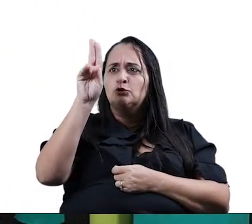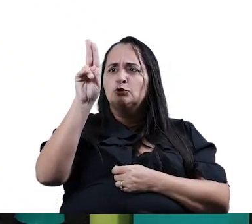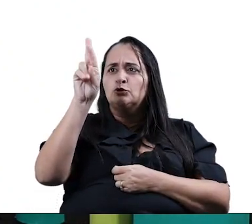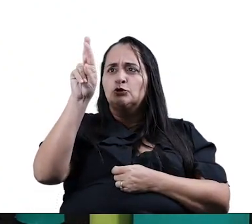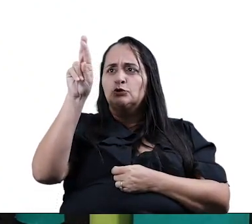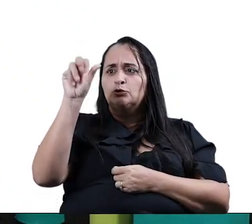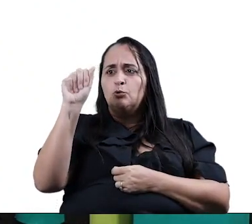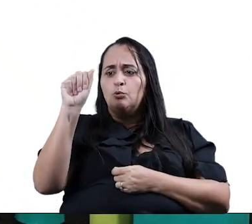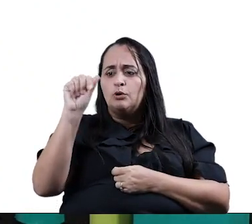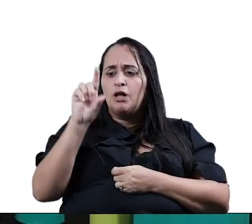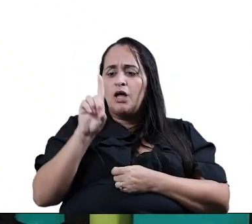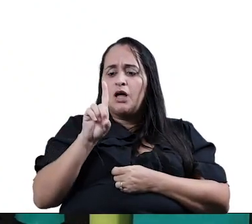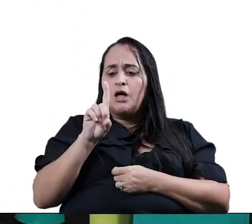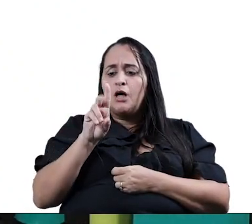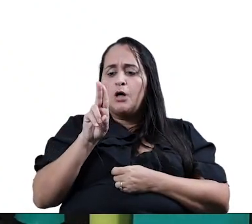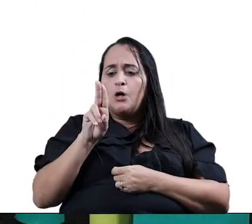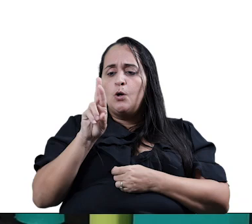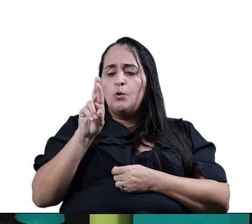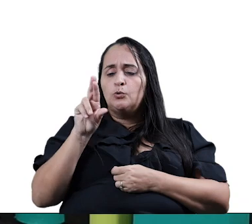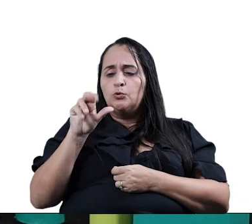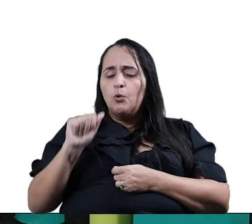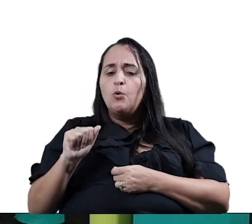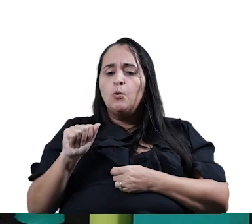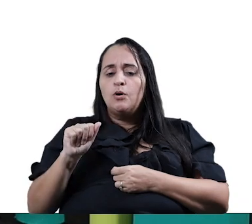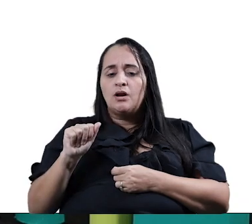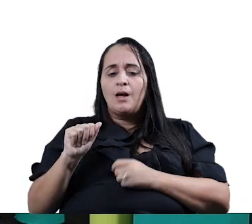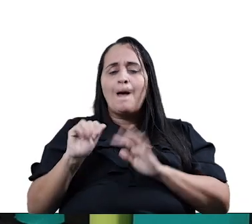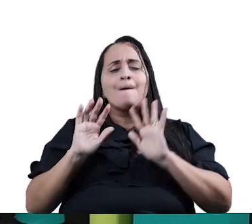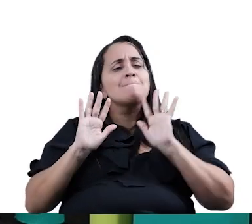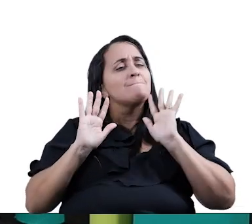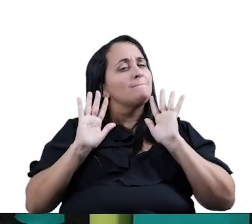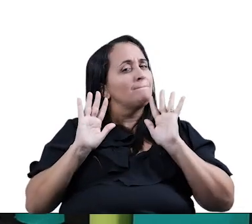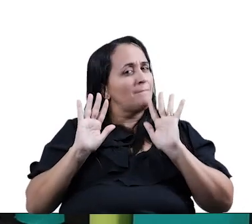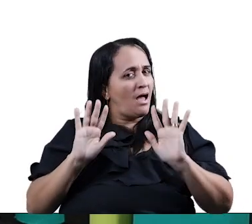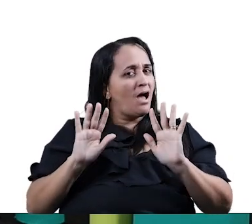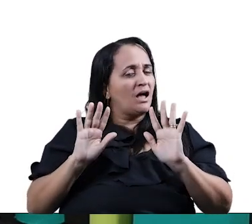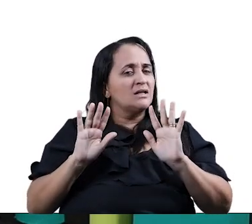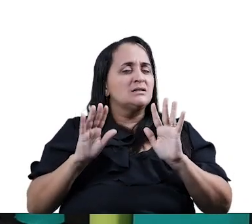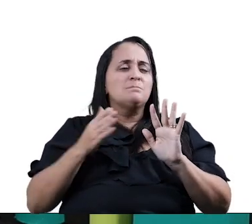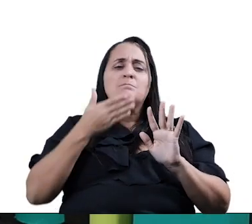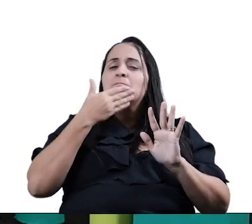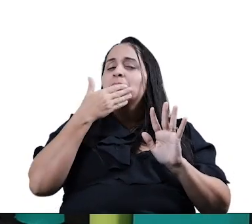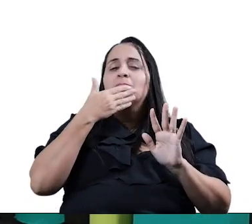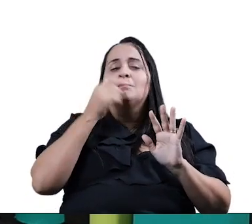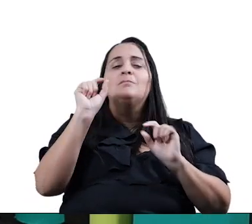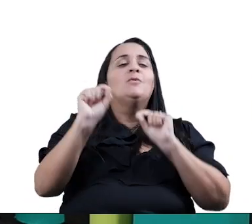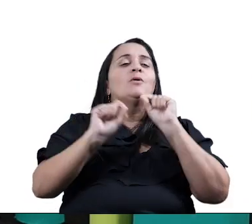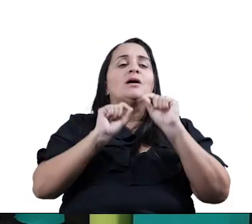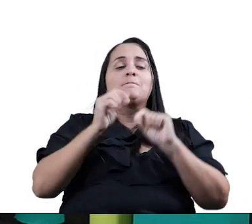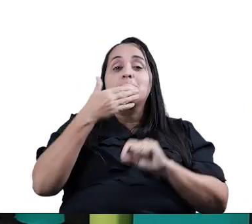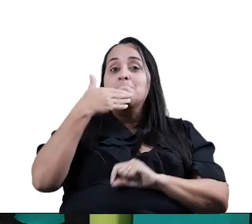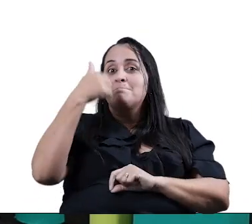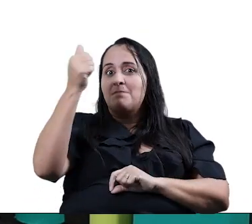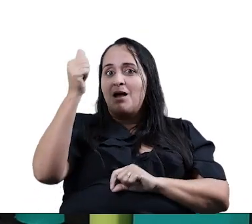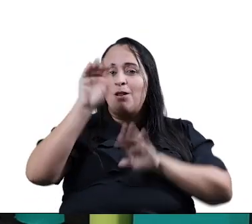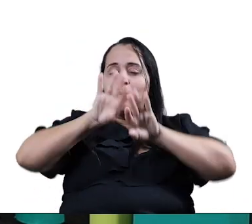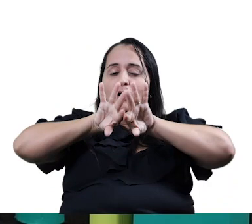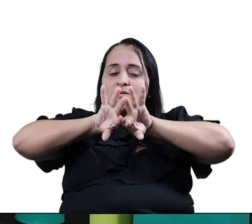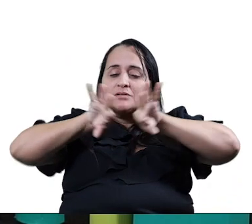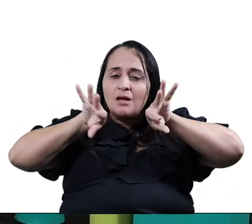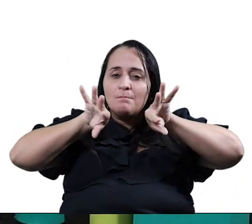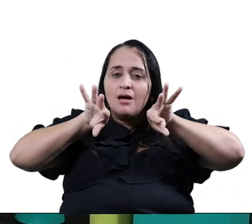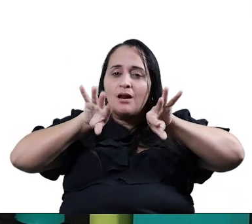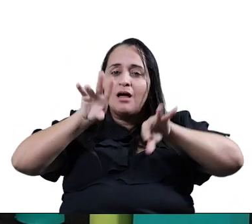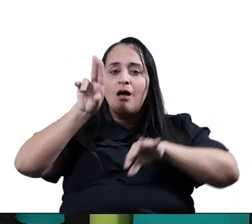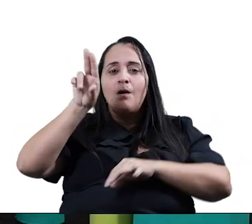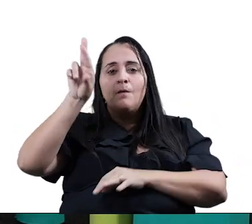Porque tura E dura Está rimando Mas aqui Nós Separamos Minuciosamente